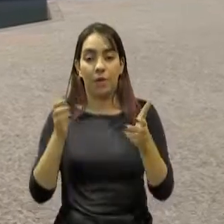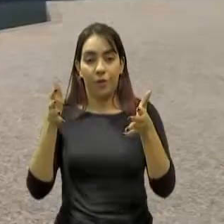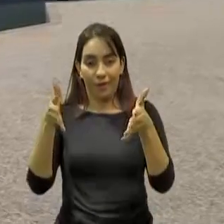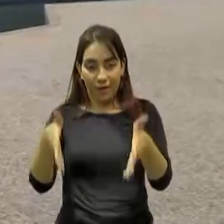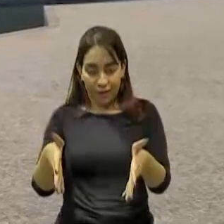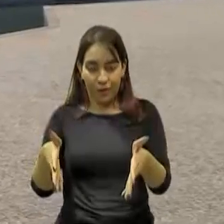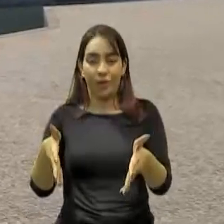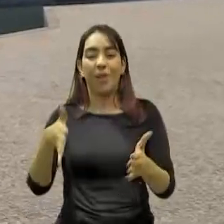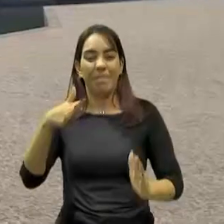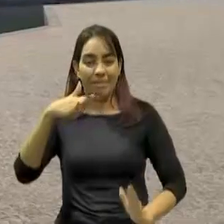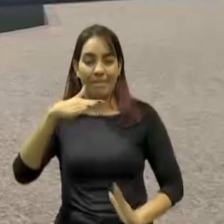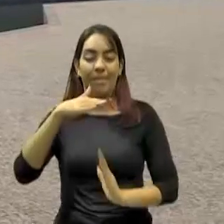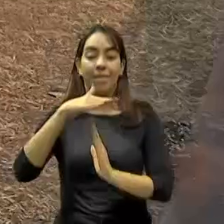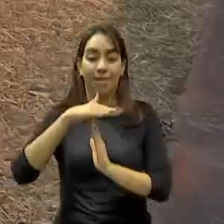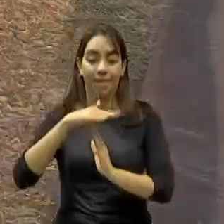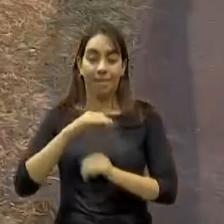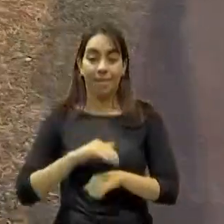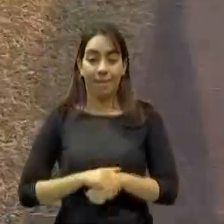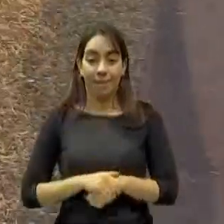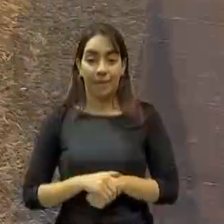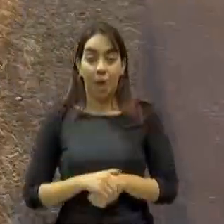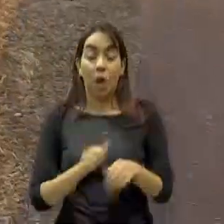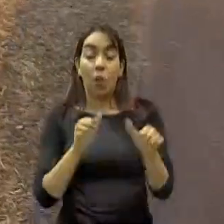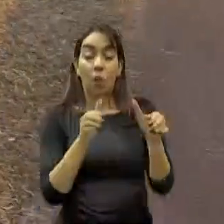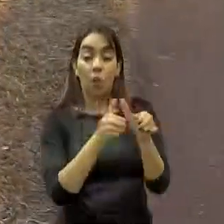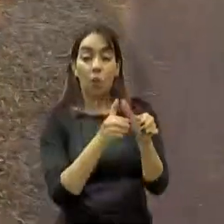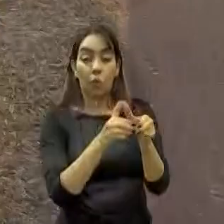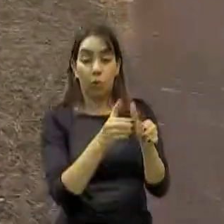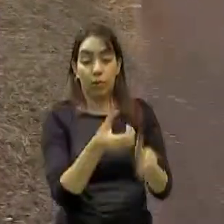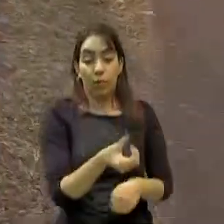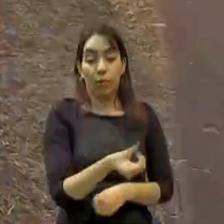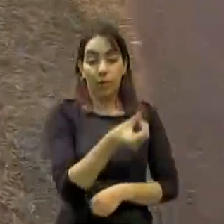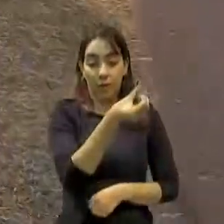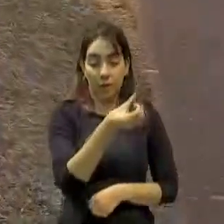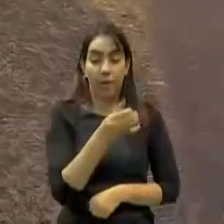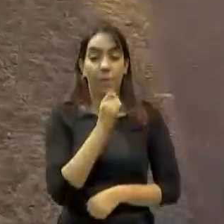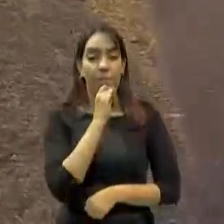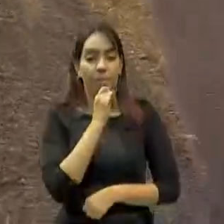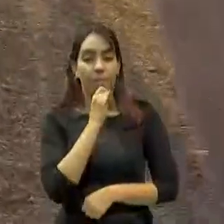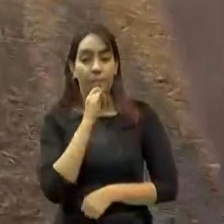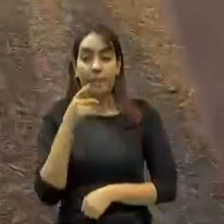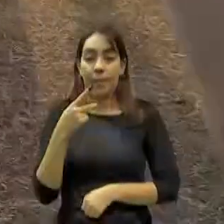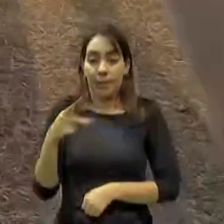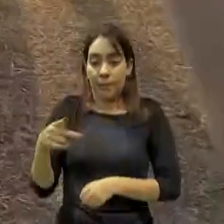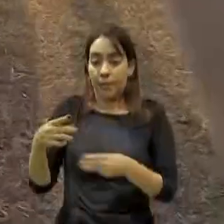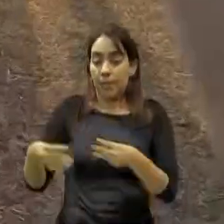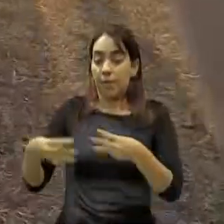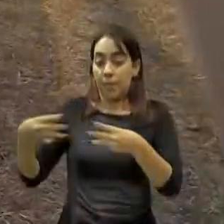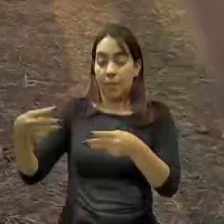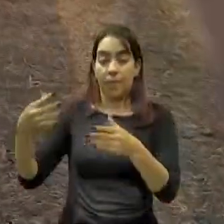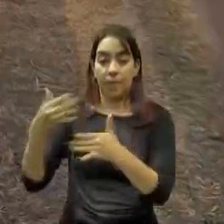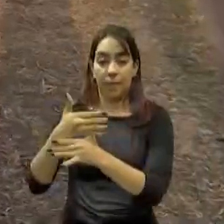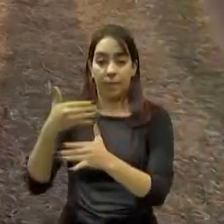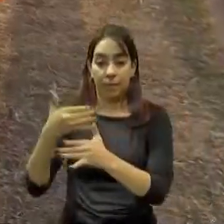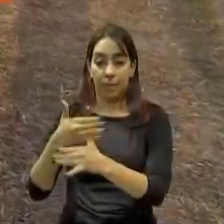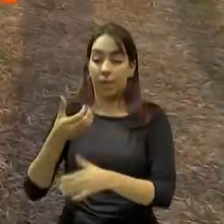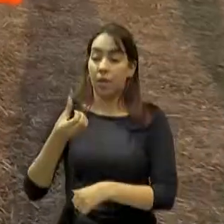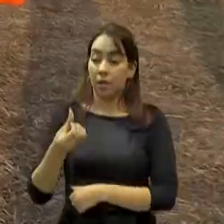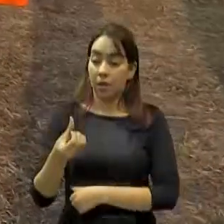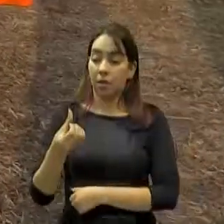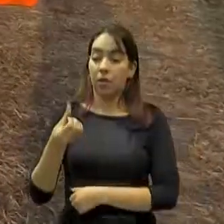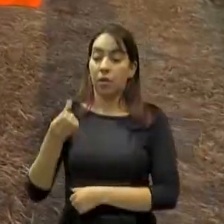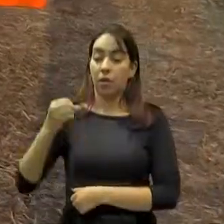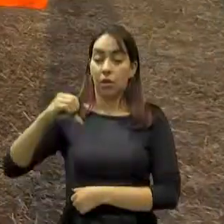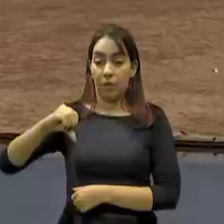dividido entre seis pastas. O Ministério das Cidades teve o maior montante bloqueado, 691